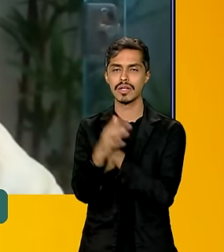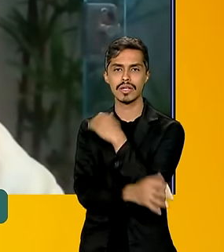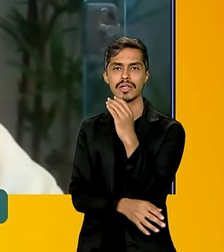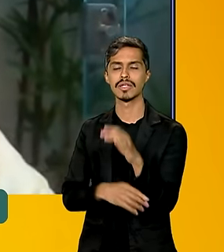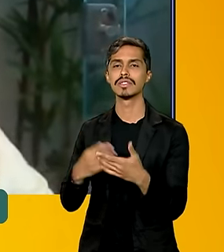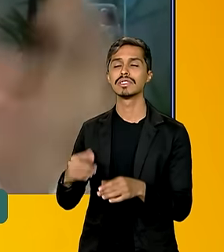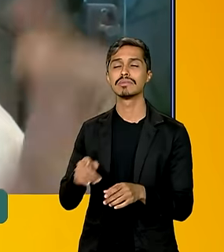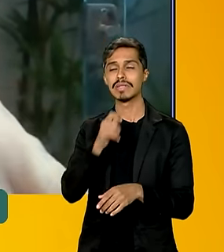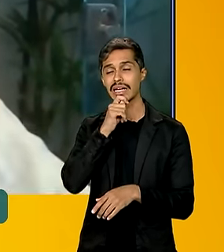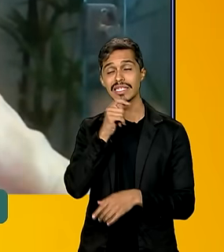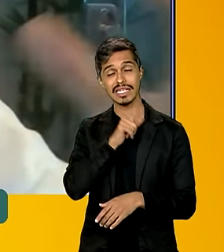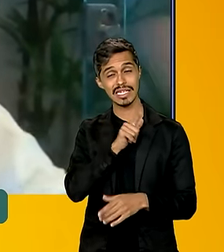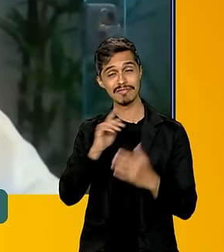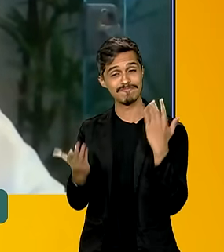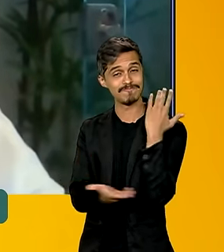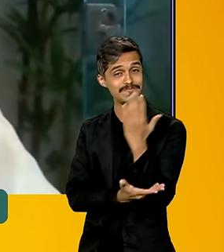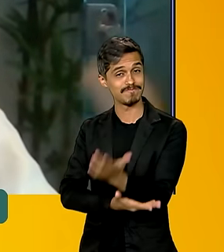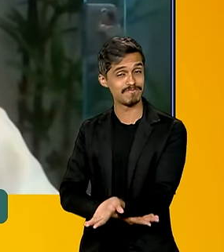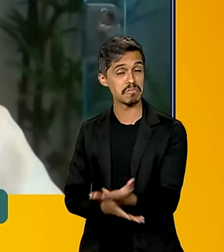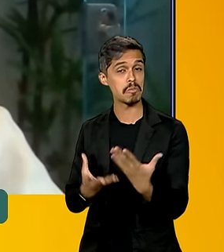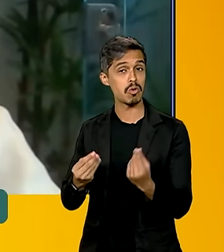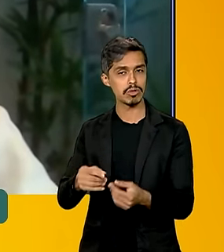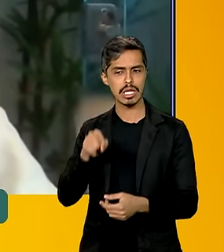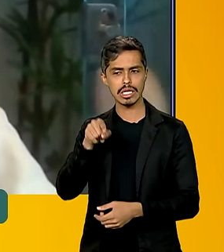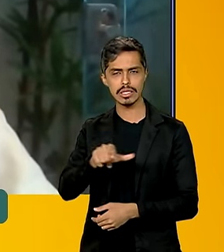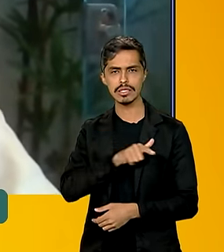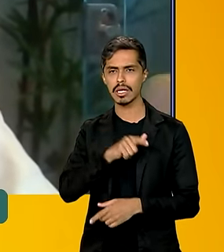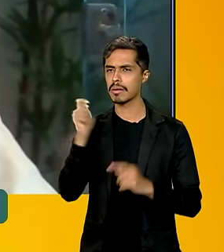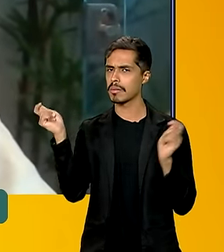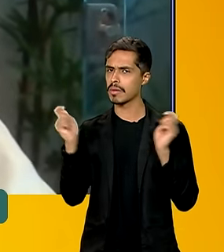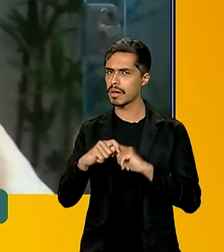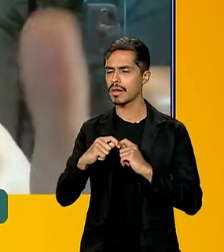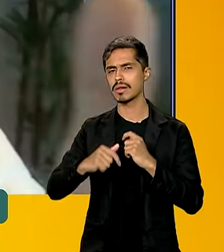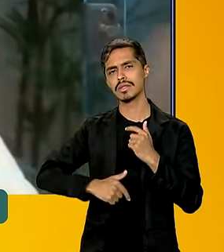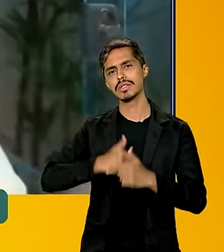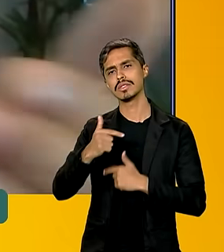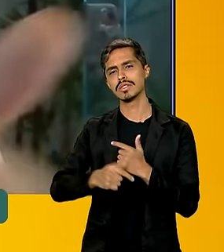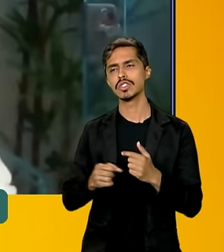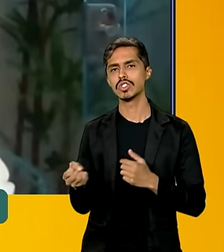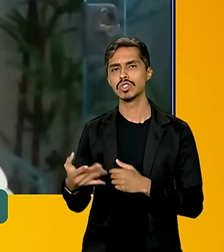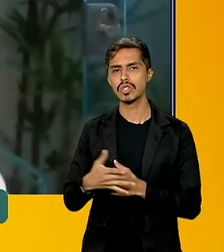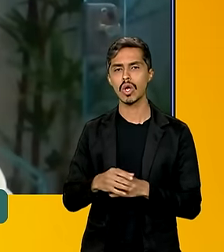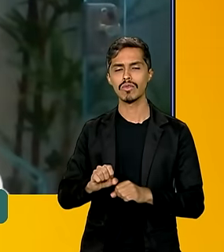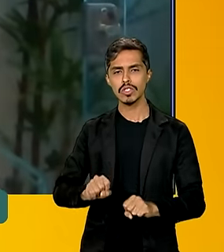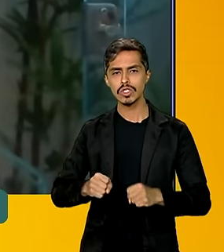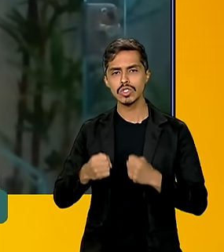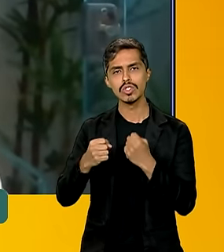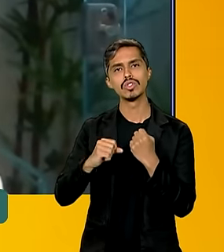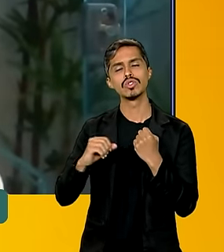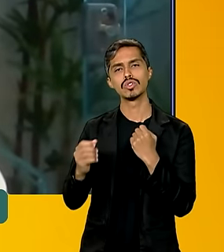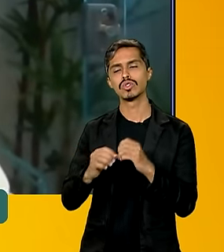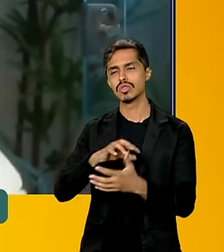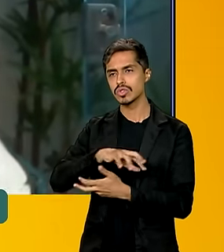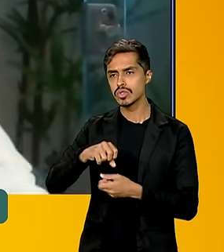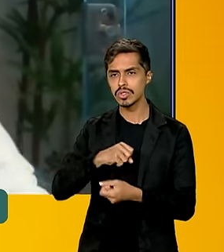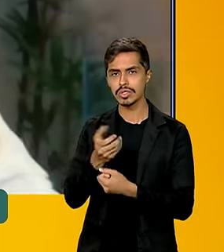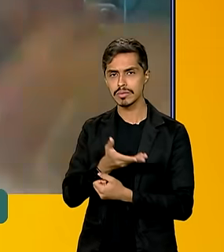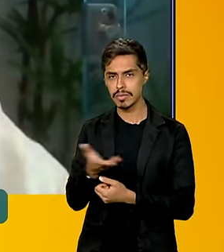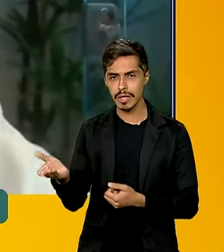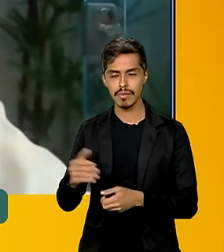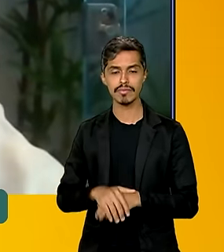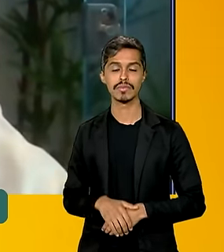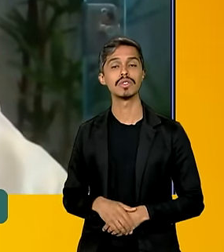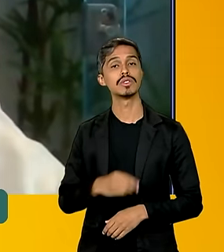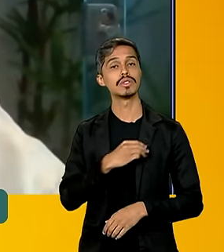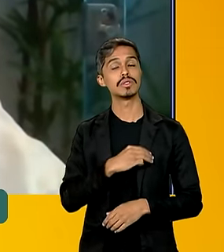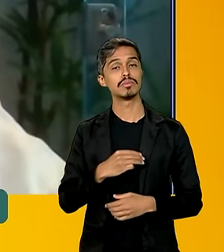muito desmatamento. Ali, estamos trabalhando a possibilidade de novas destinações sustentáveis para essas florestas públicas e